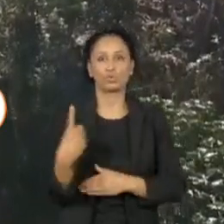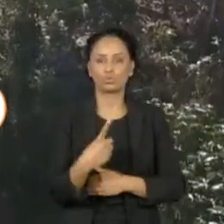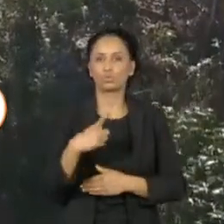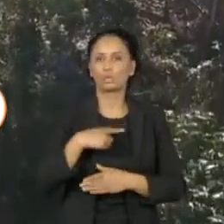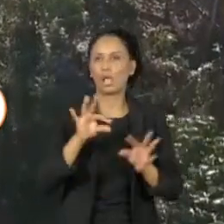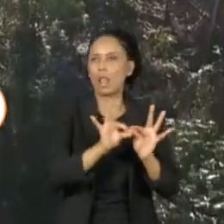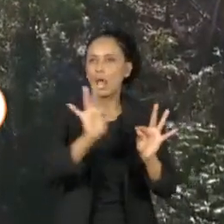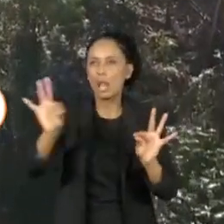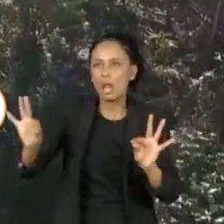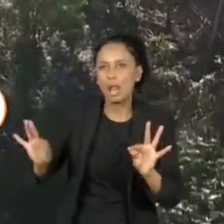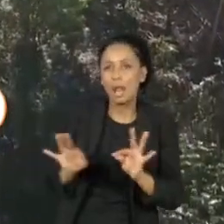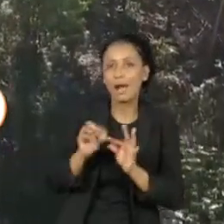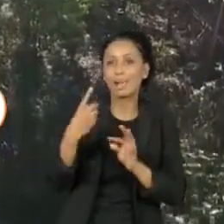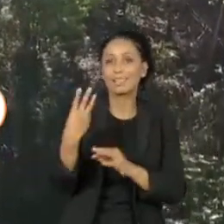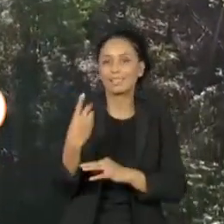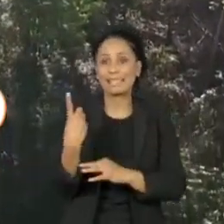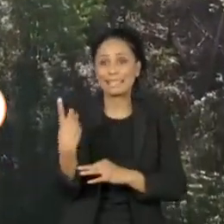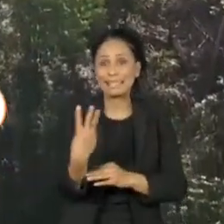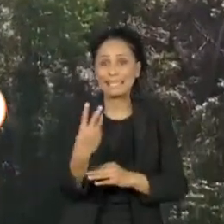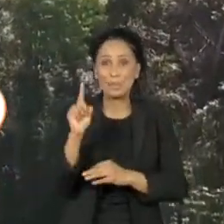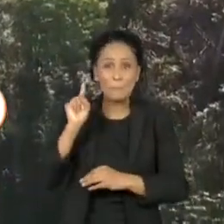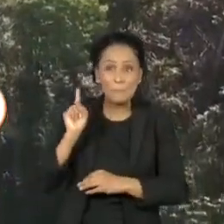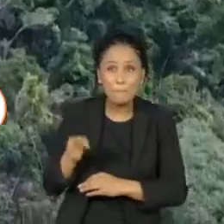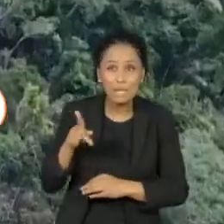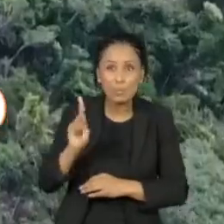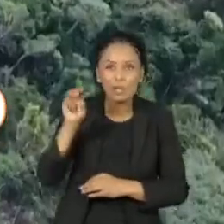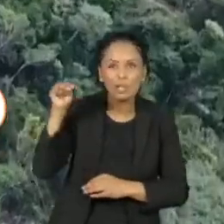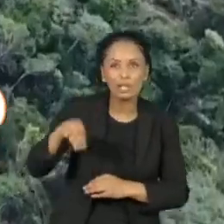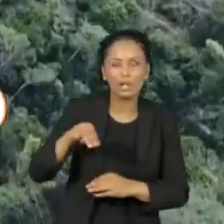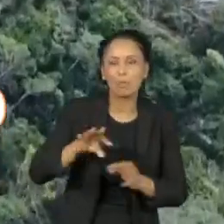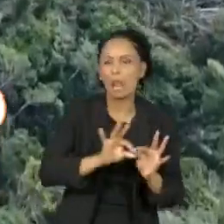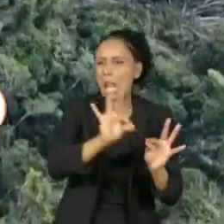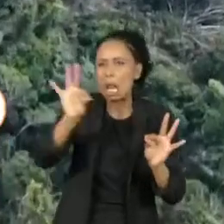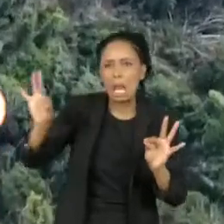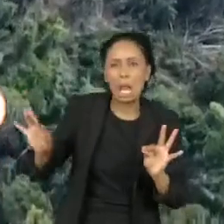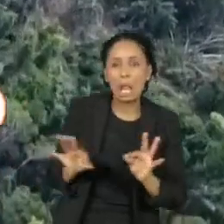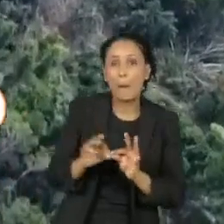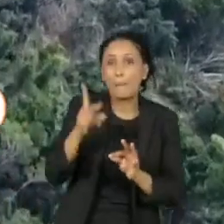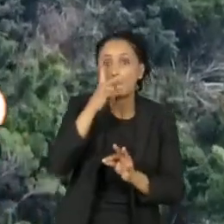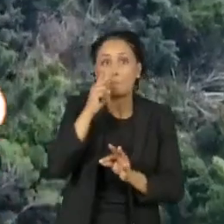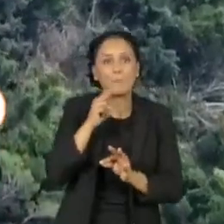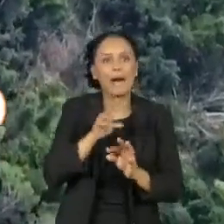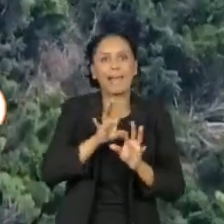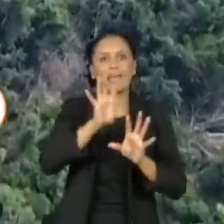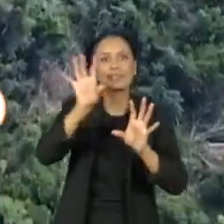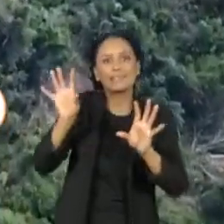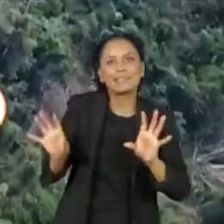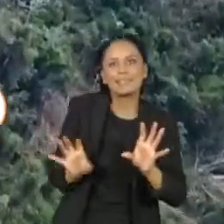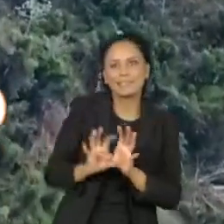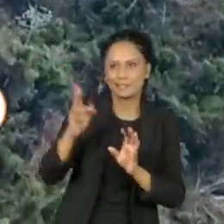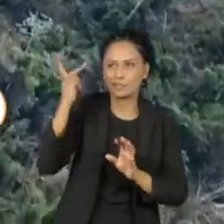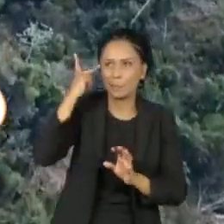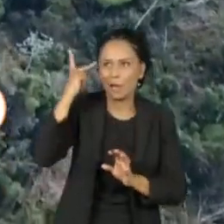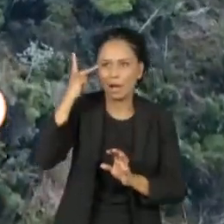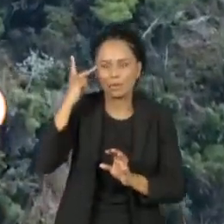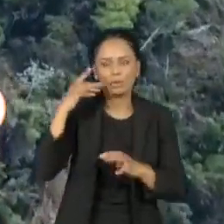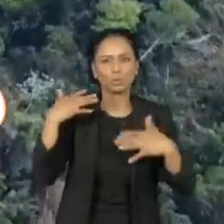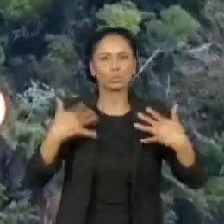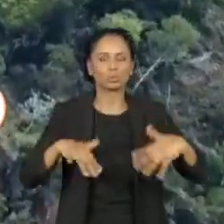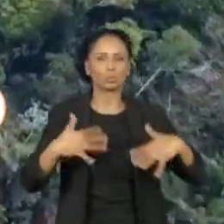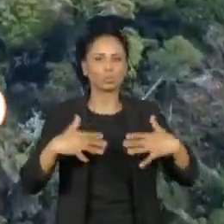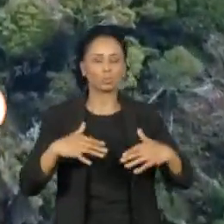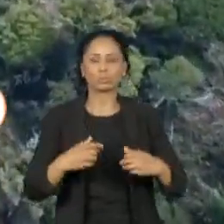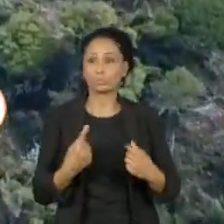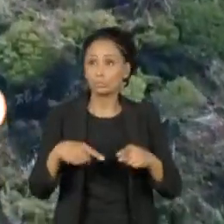de floresta devastados, o que é quase nove vezes a cidade de São Paulo. E neste ano, essa tendência segue.